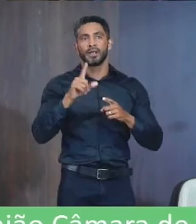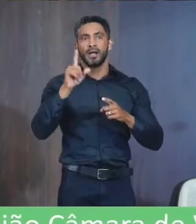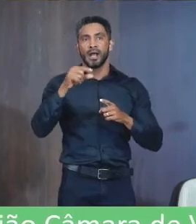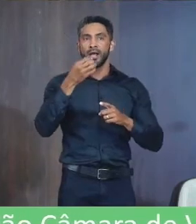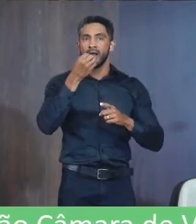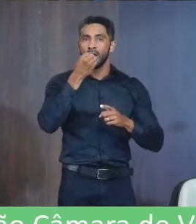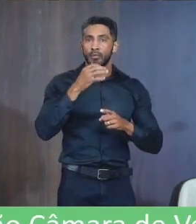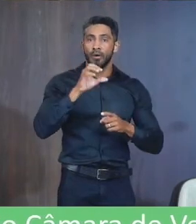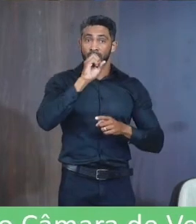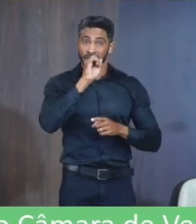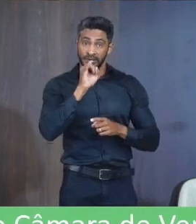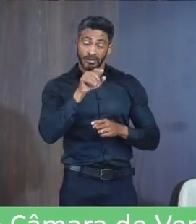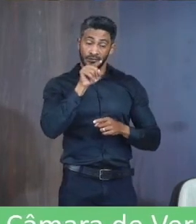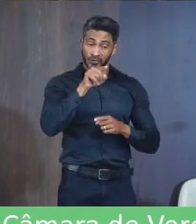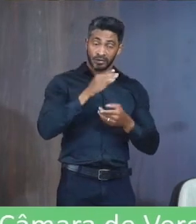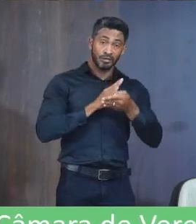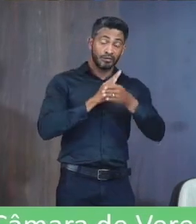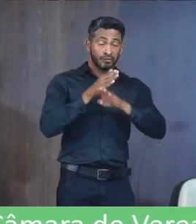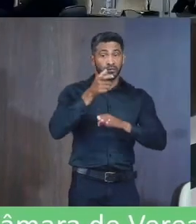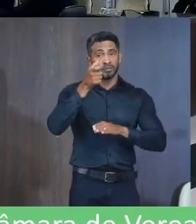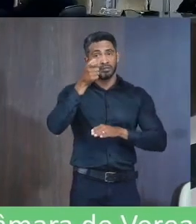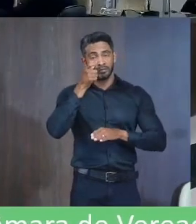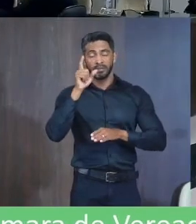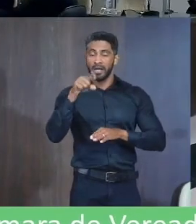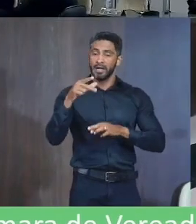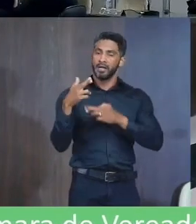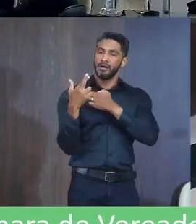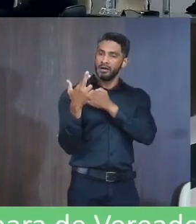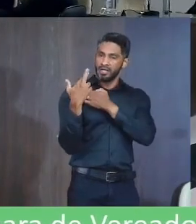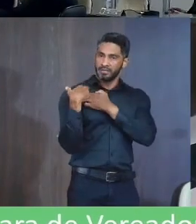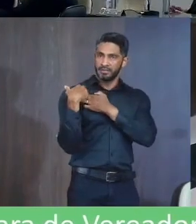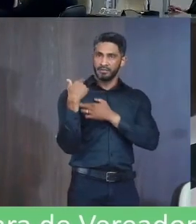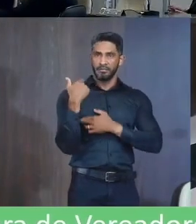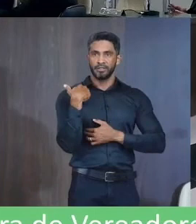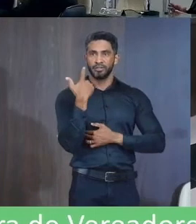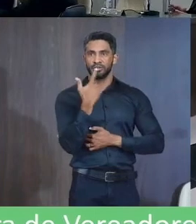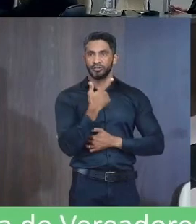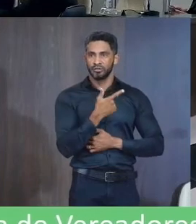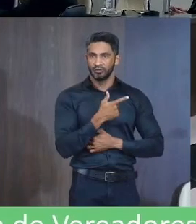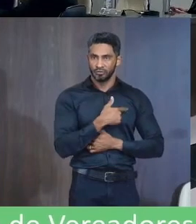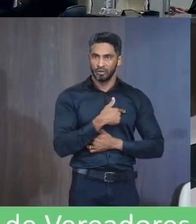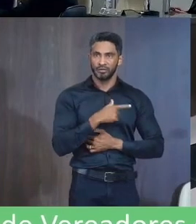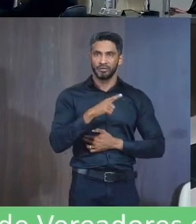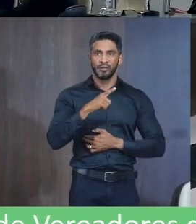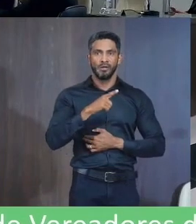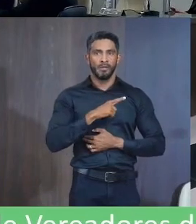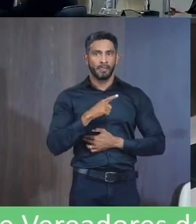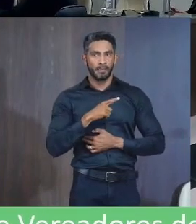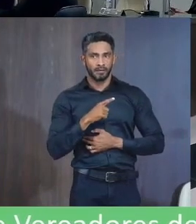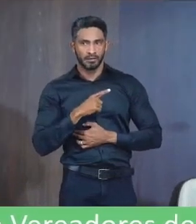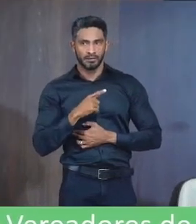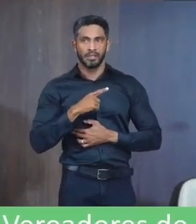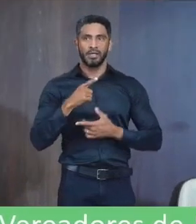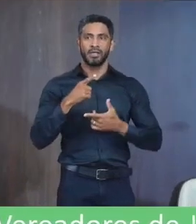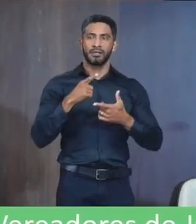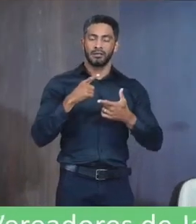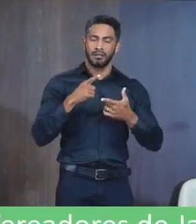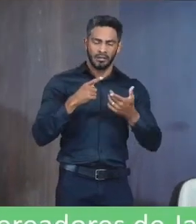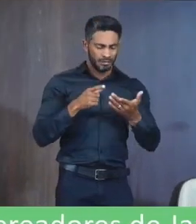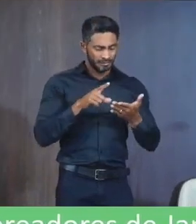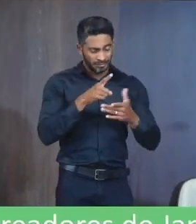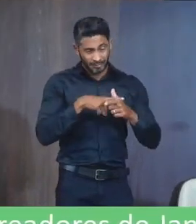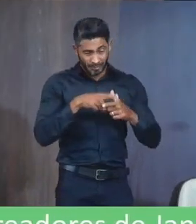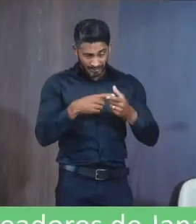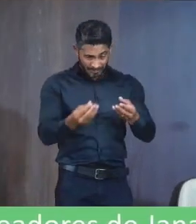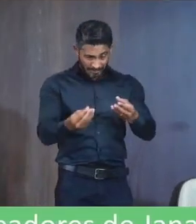bom Se vocês fossem Porque é uma responsabilidade Nossa Então quando traz Essa situação Para a câmara A